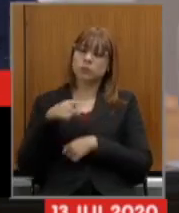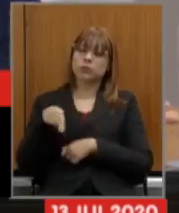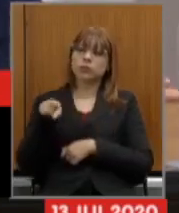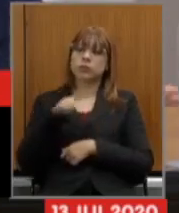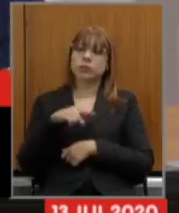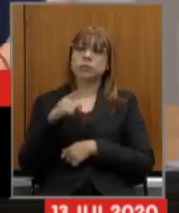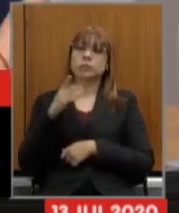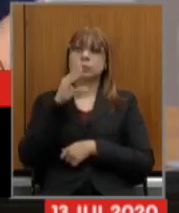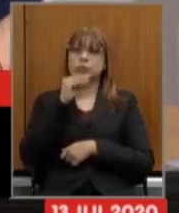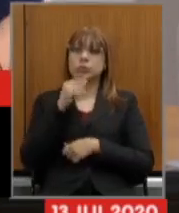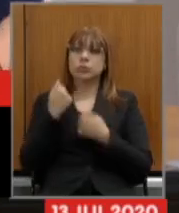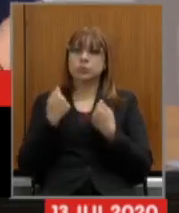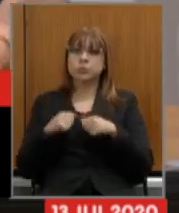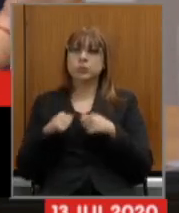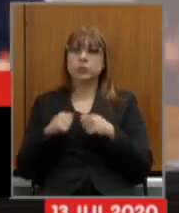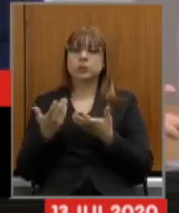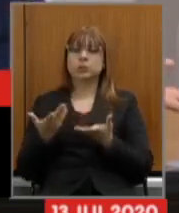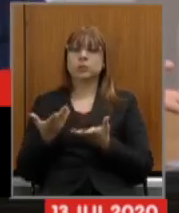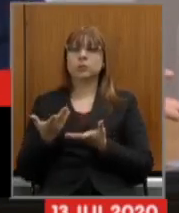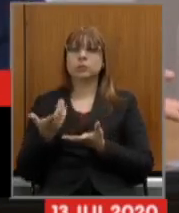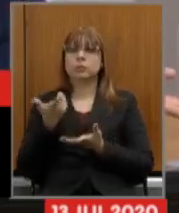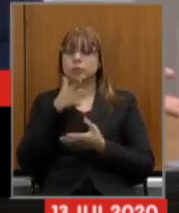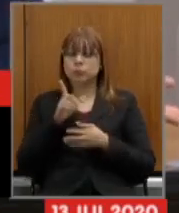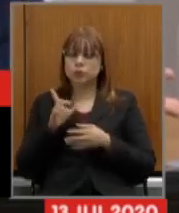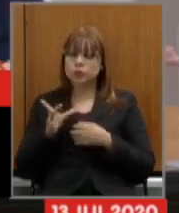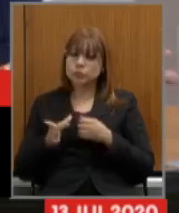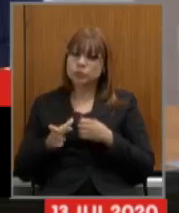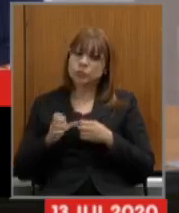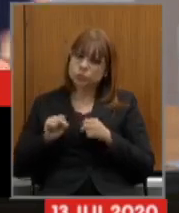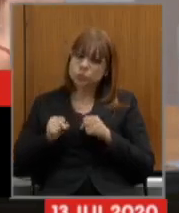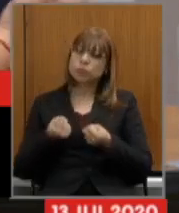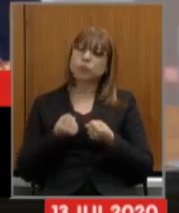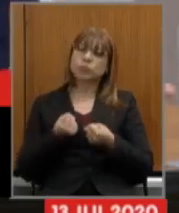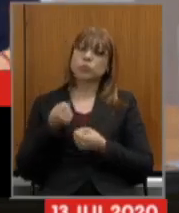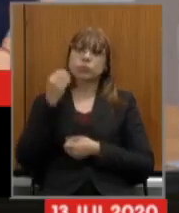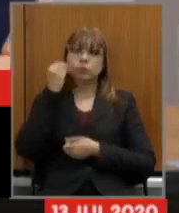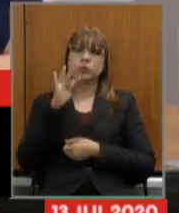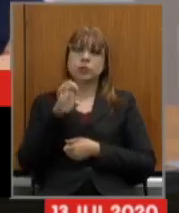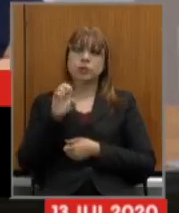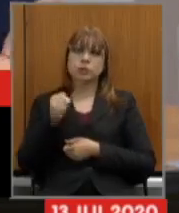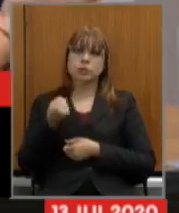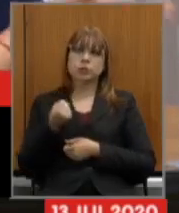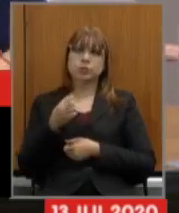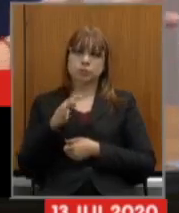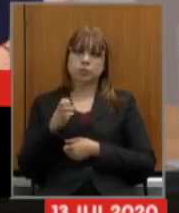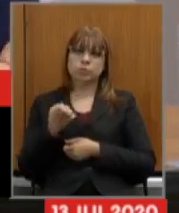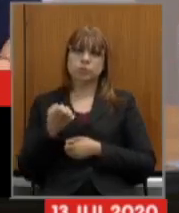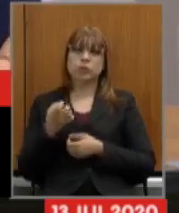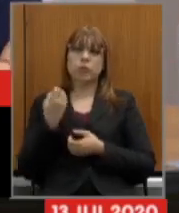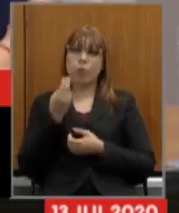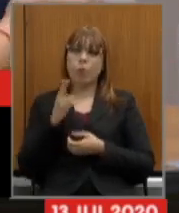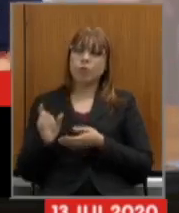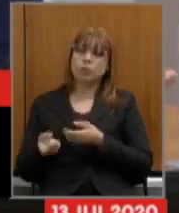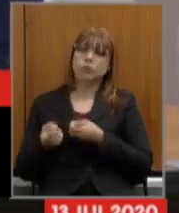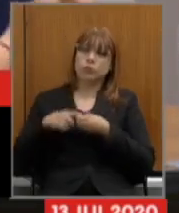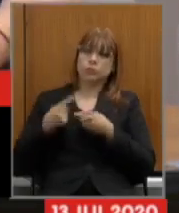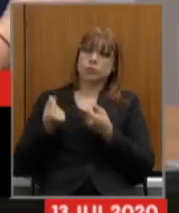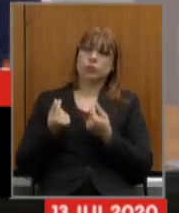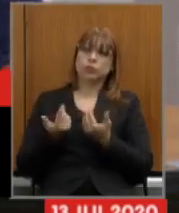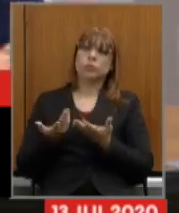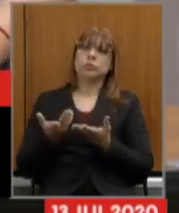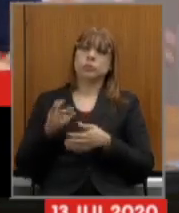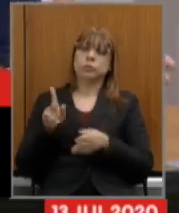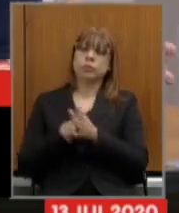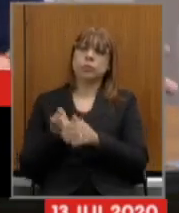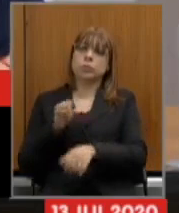necessitarem que tenham garantido o direito ao teste ou reembolso pelo IPSENG que é uma demanda que eu acho que ela é necessária